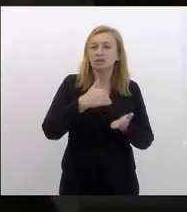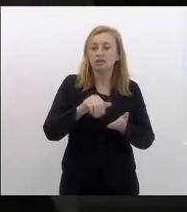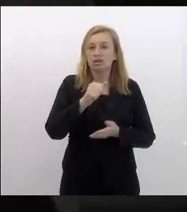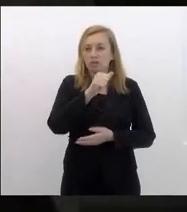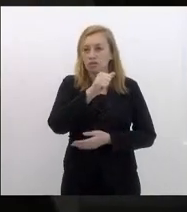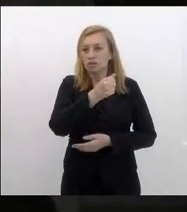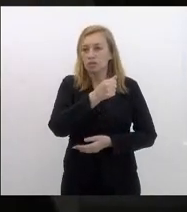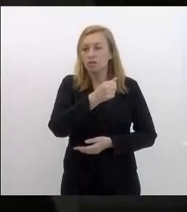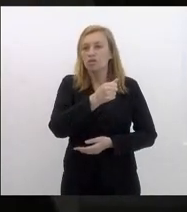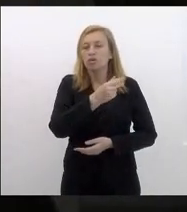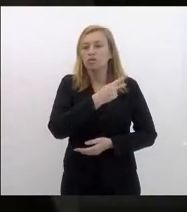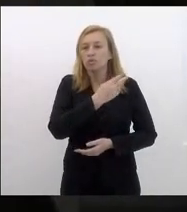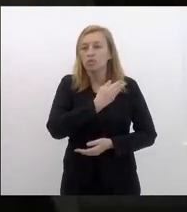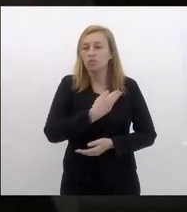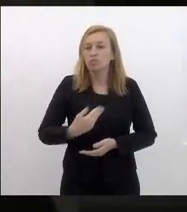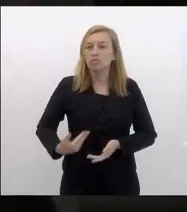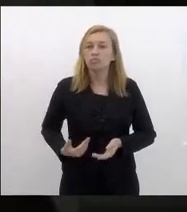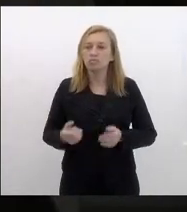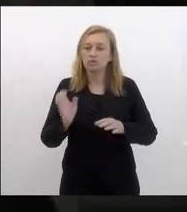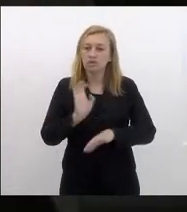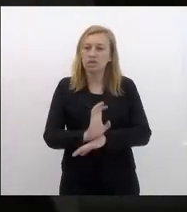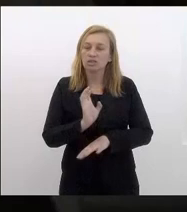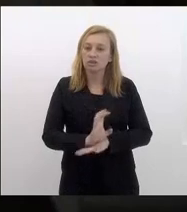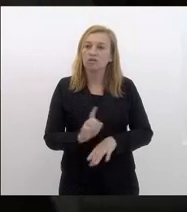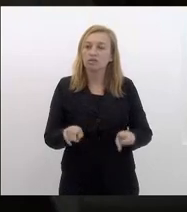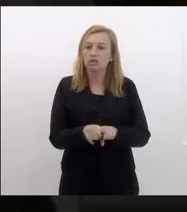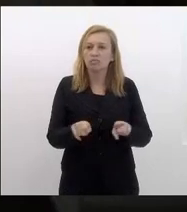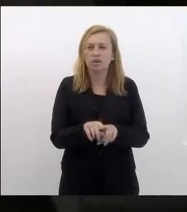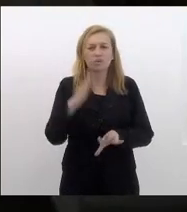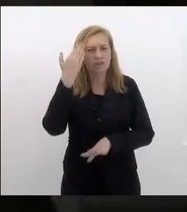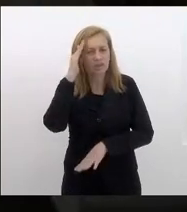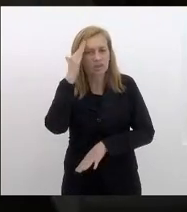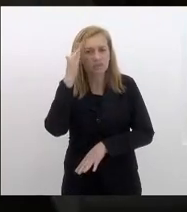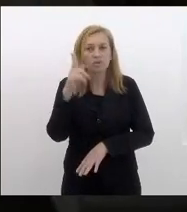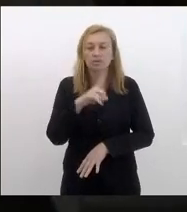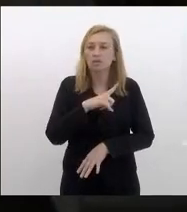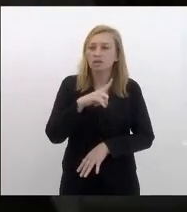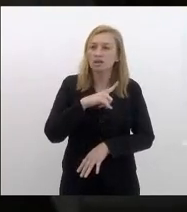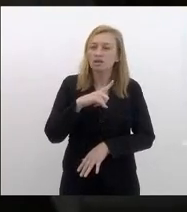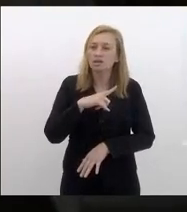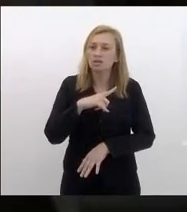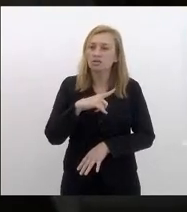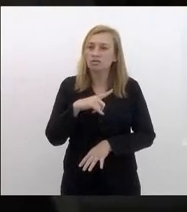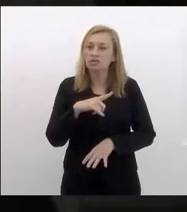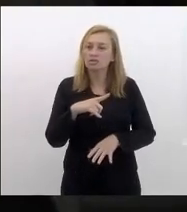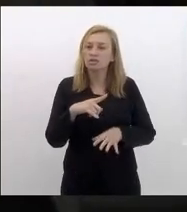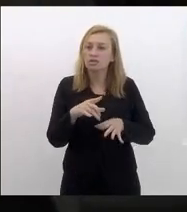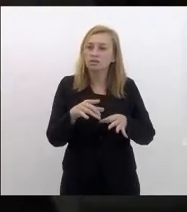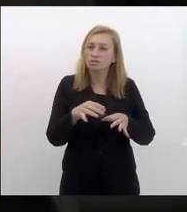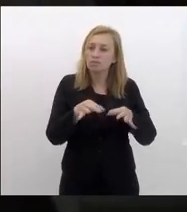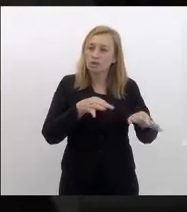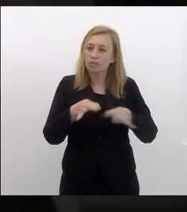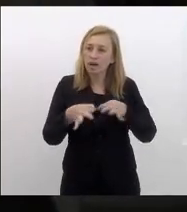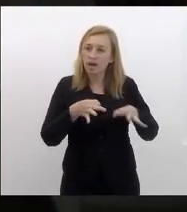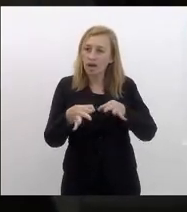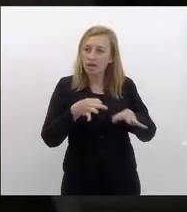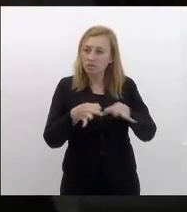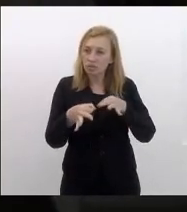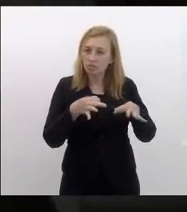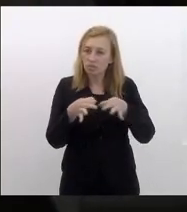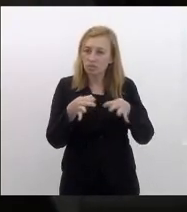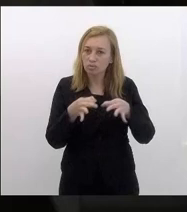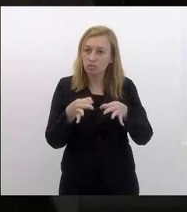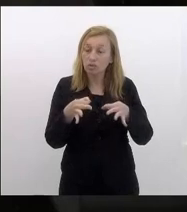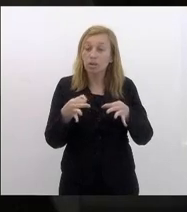bairro do Barreto isso e chegou a haver inclusive entendimentos né não foram formalizados por escrito mas os entendimentos